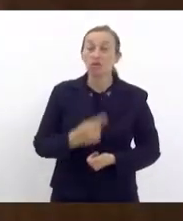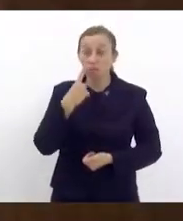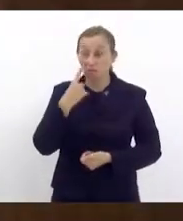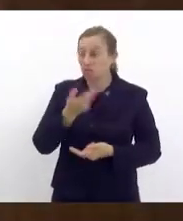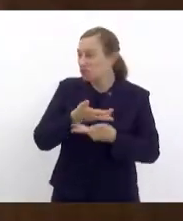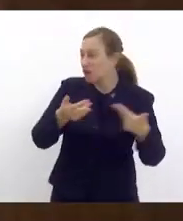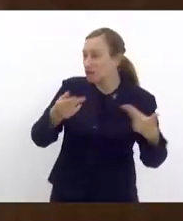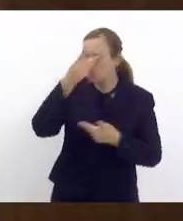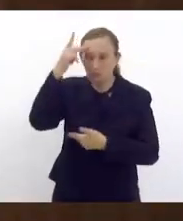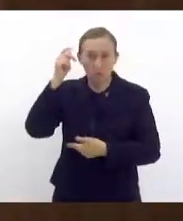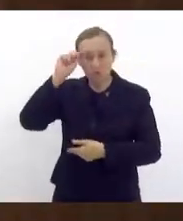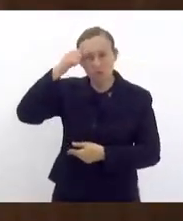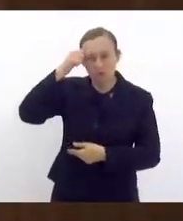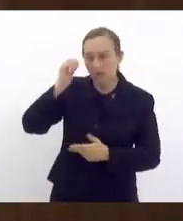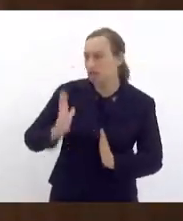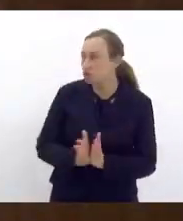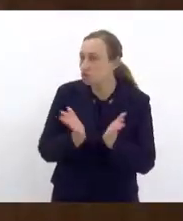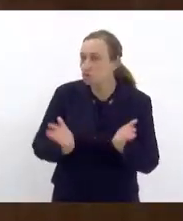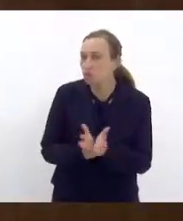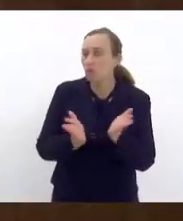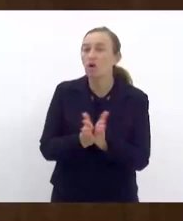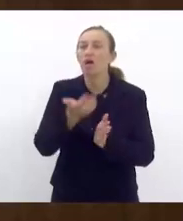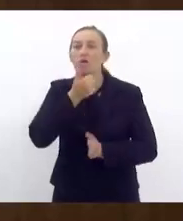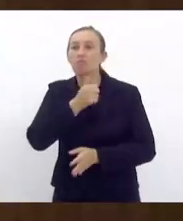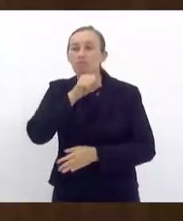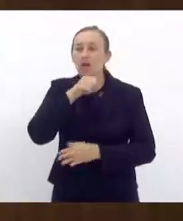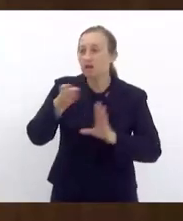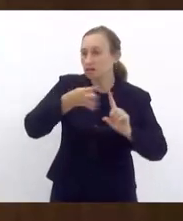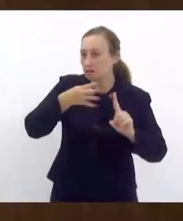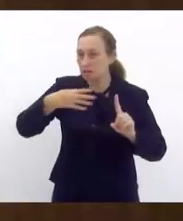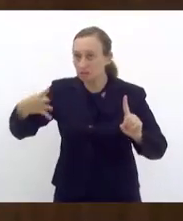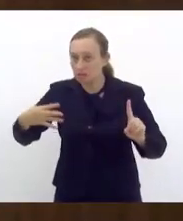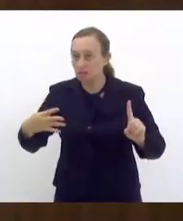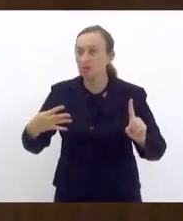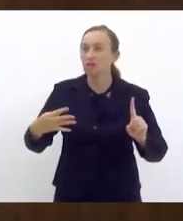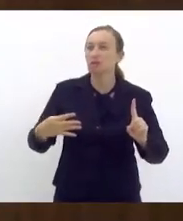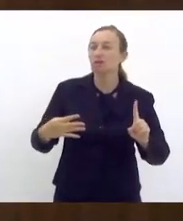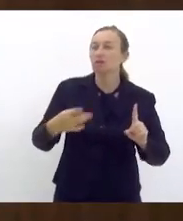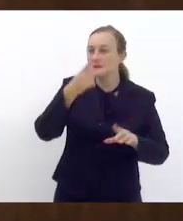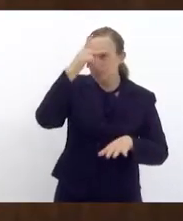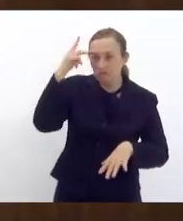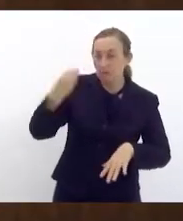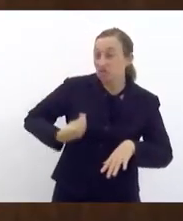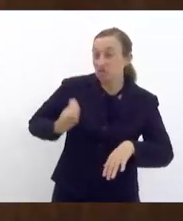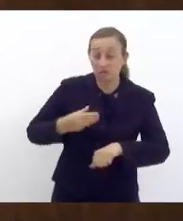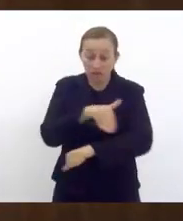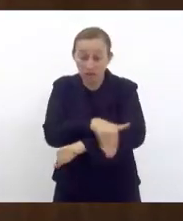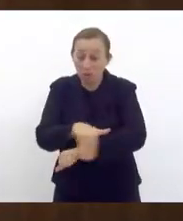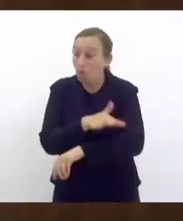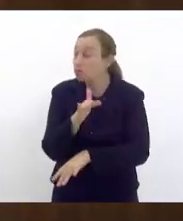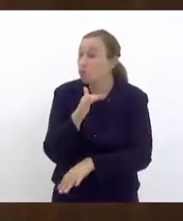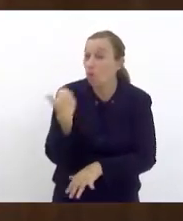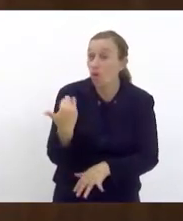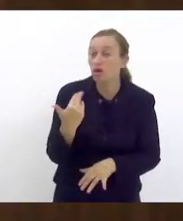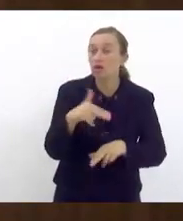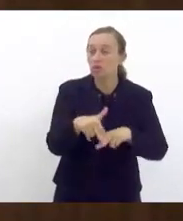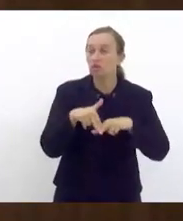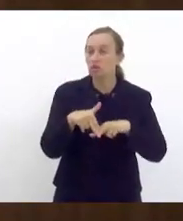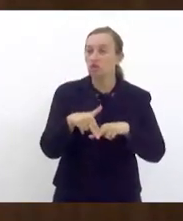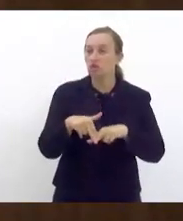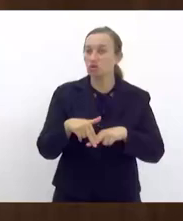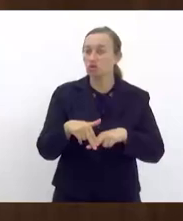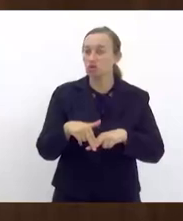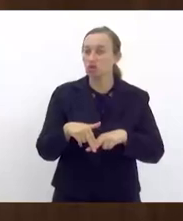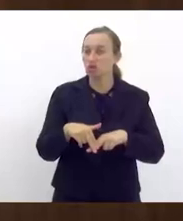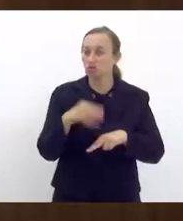muitas pessoas negras, pobres, mães, pessoas LGBTQIA+, pessoas em situação de vulnerabilidade morrerem por conta da omissão do